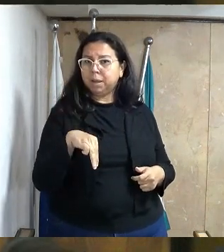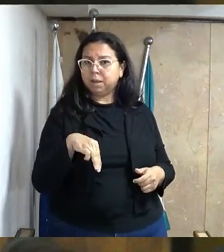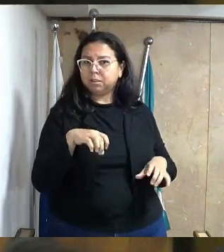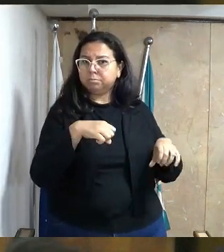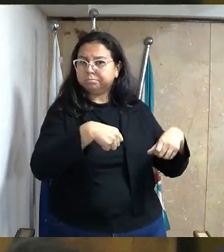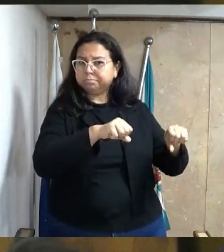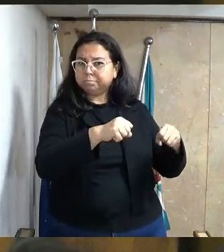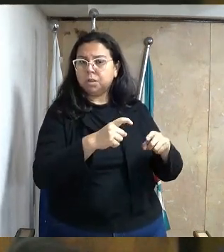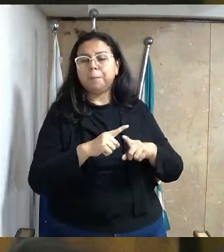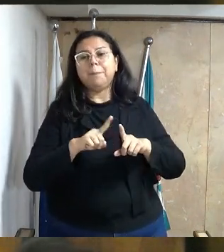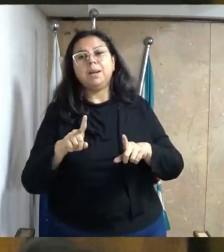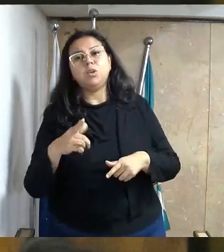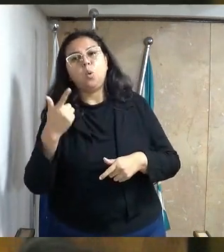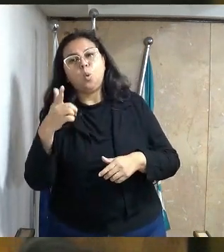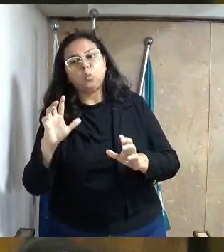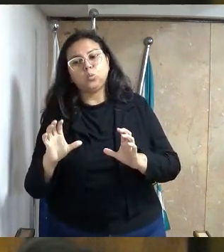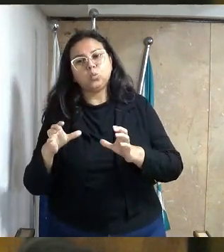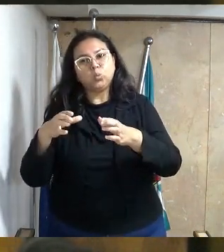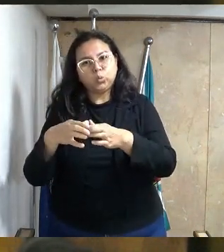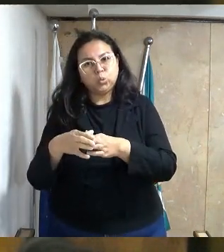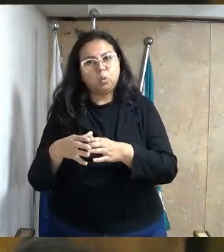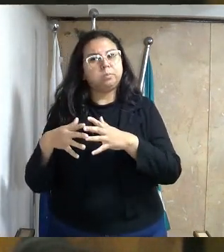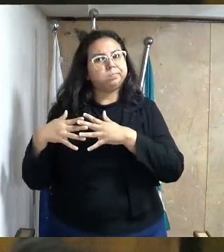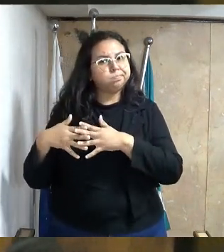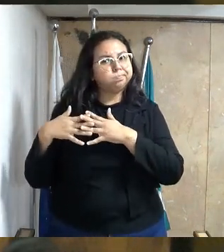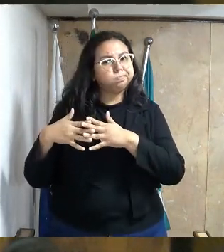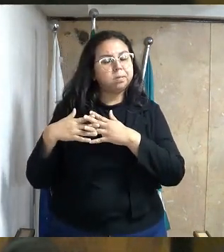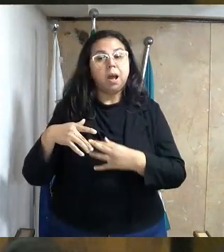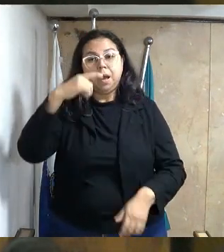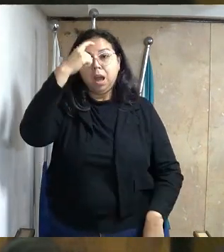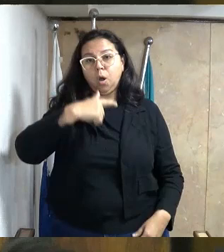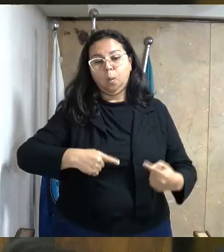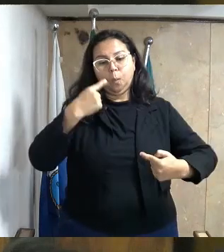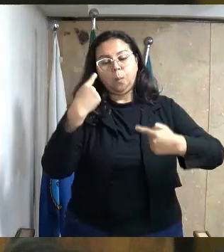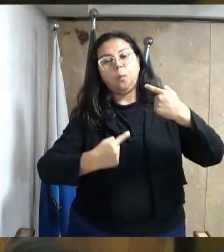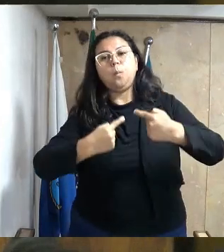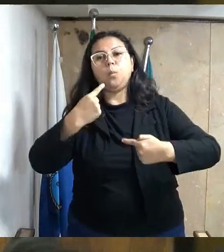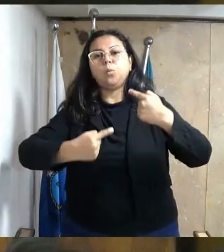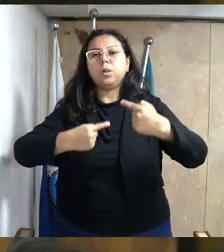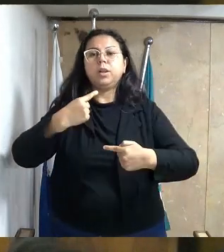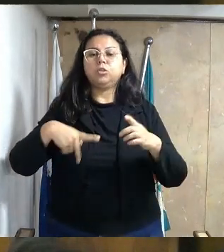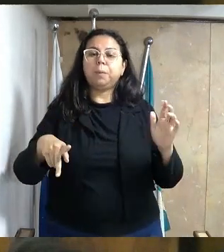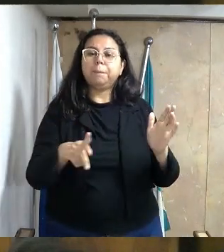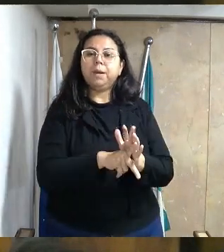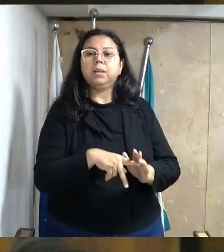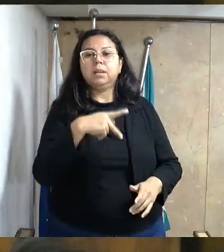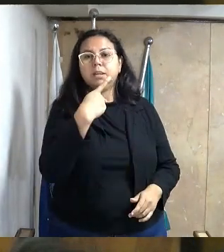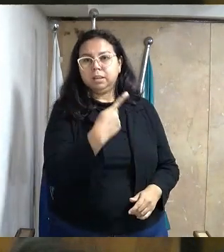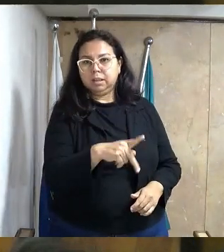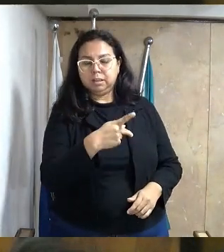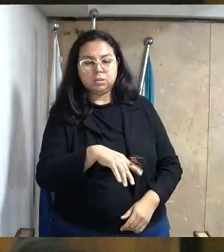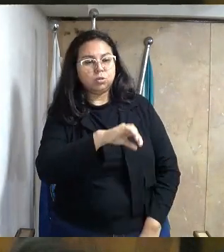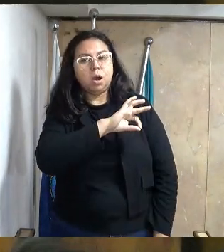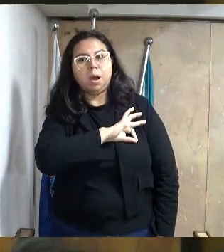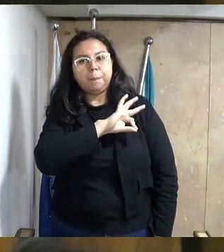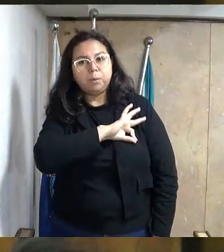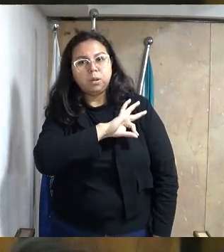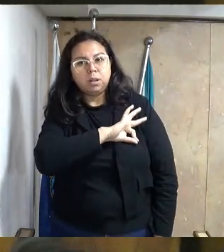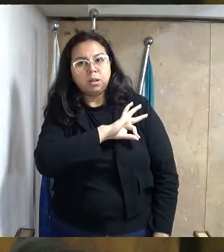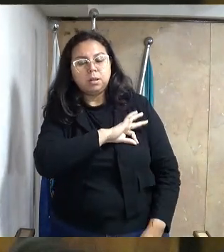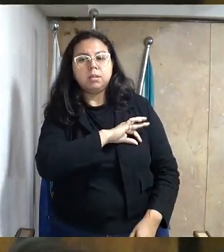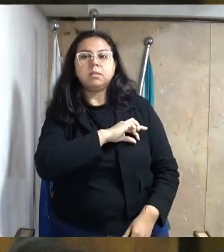falei, eu que sou um político, que sou o extrato da sociedade de bem, da polícia militar, da família,